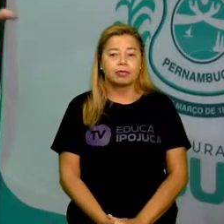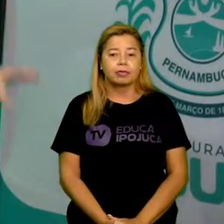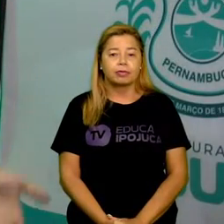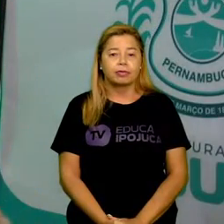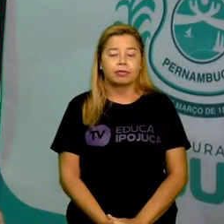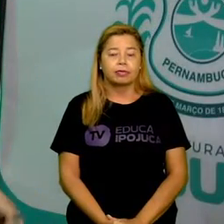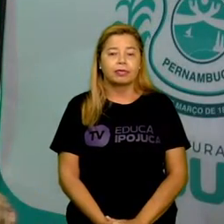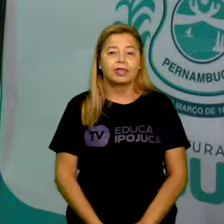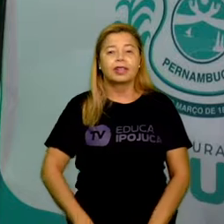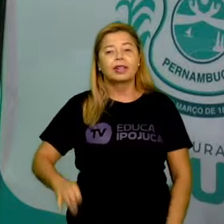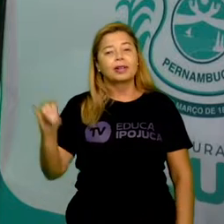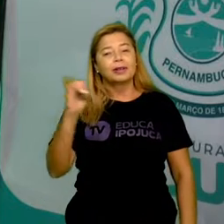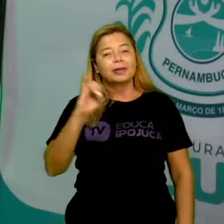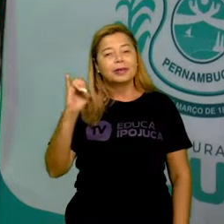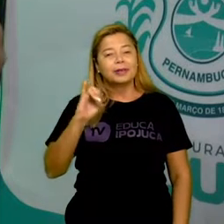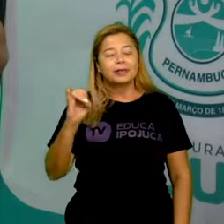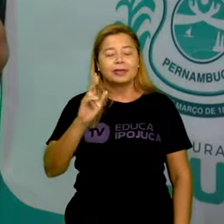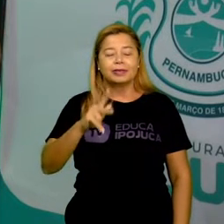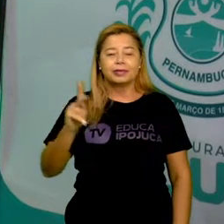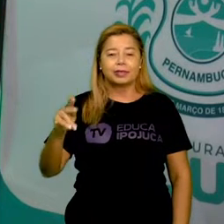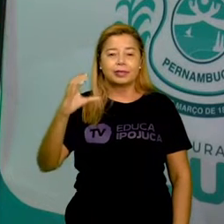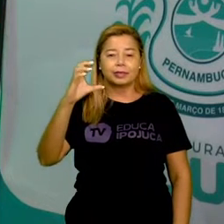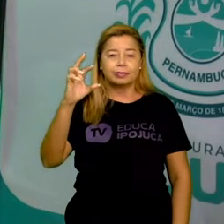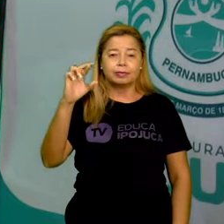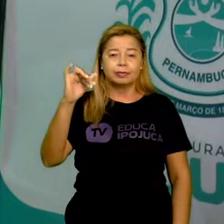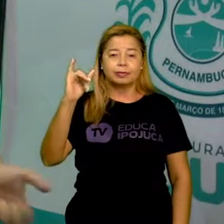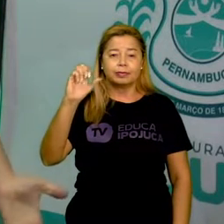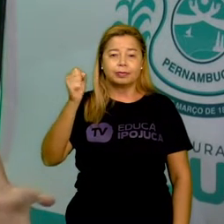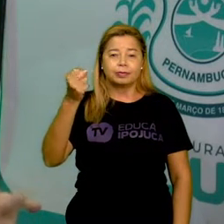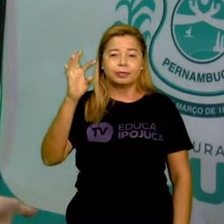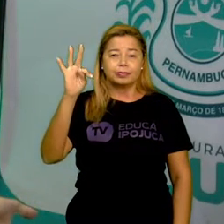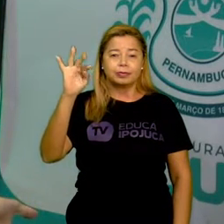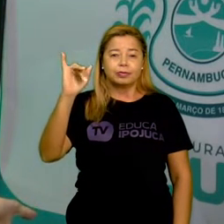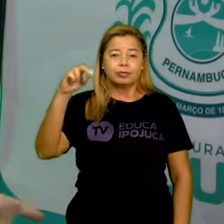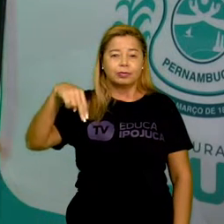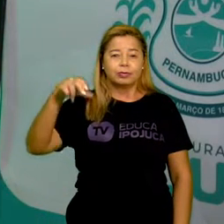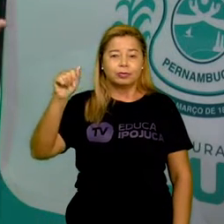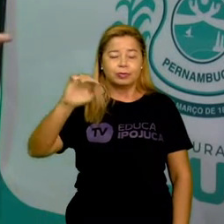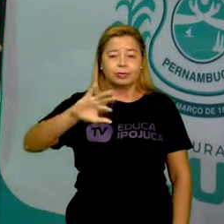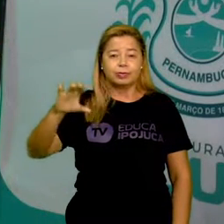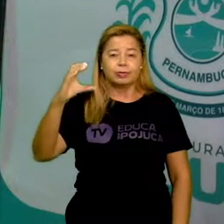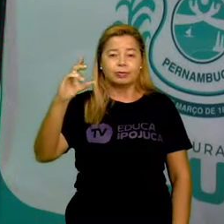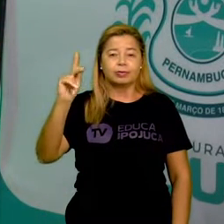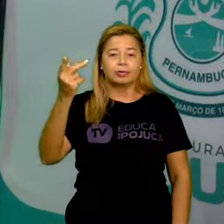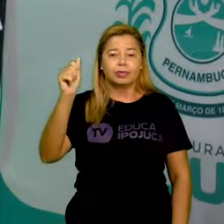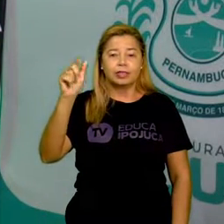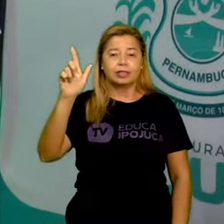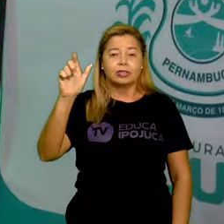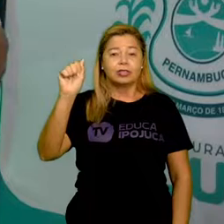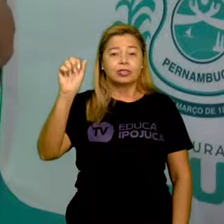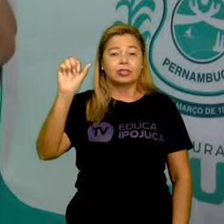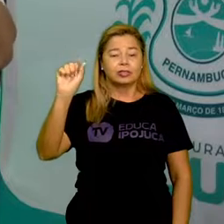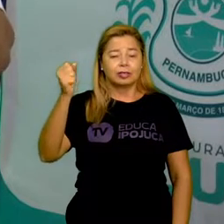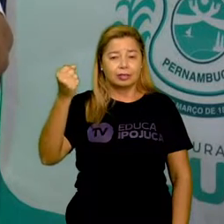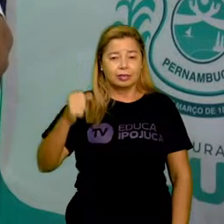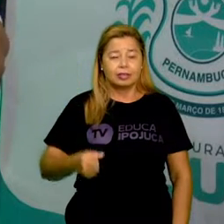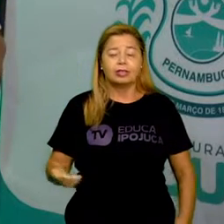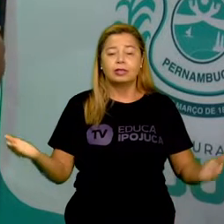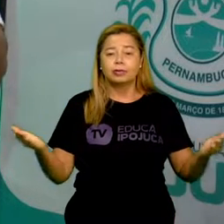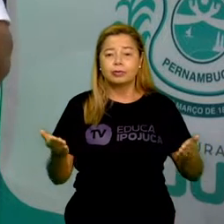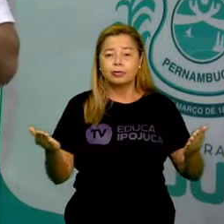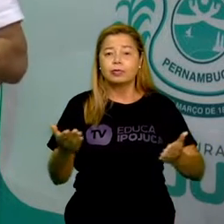Olá, meu nome é Cristina Chagas, sou professora do quarto ano e hoje nós vamos ter uma aula de história sobre a